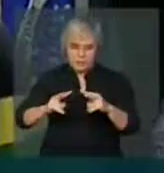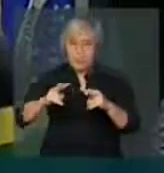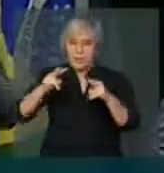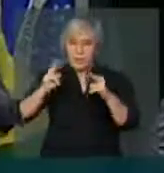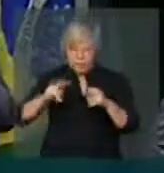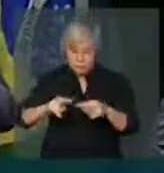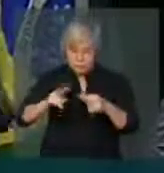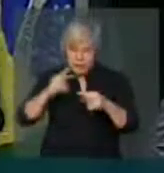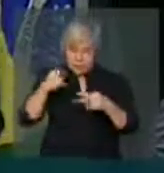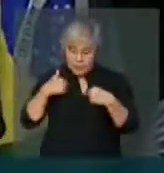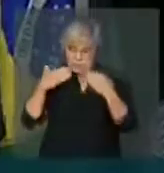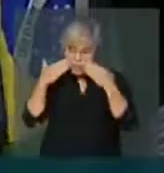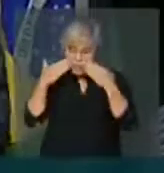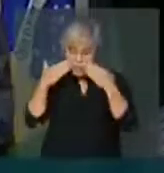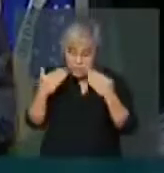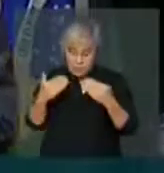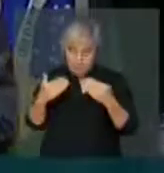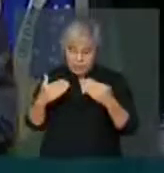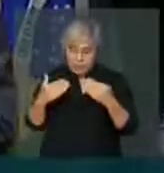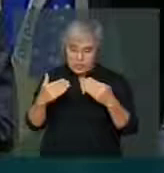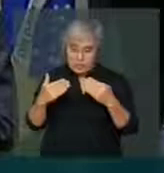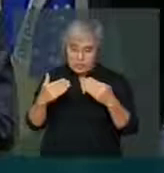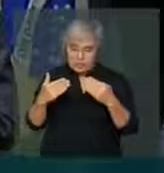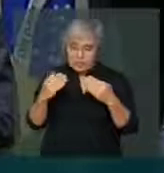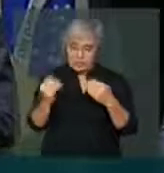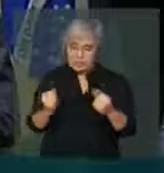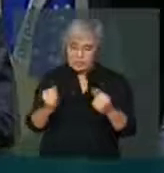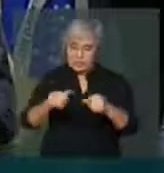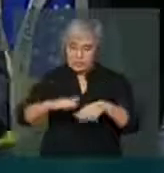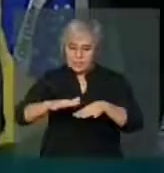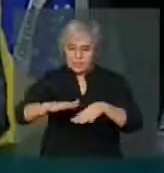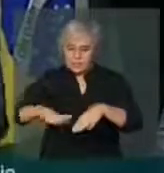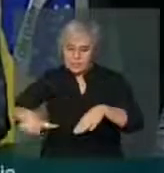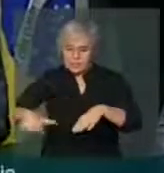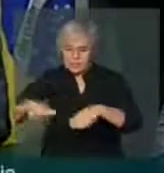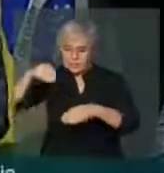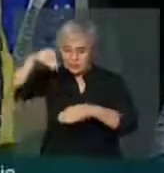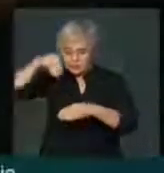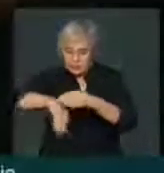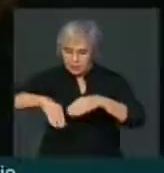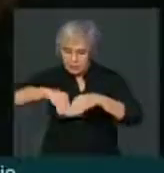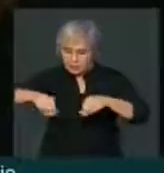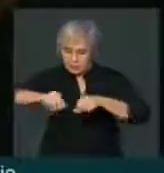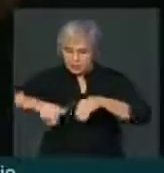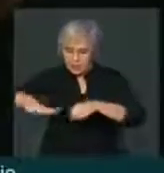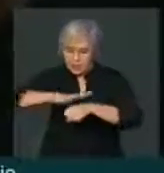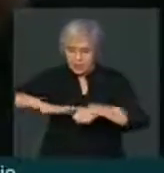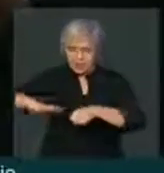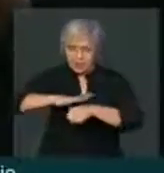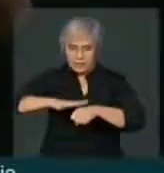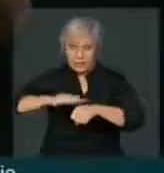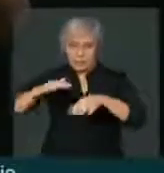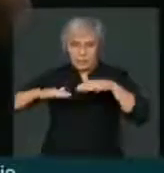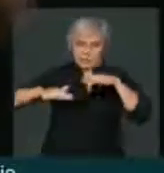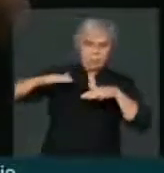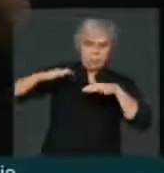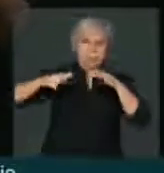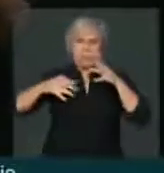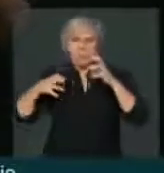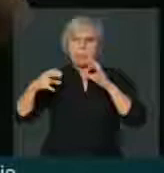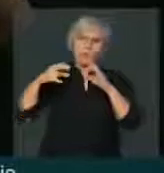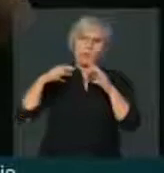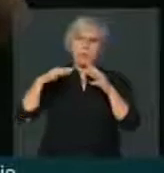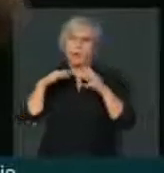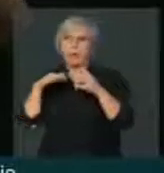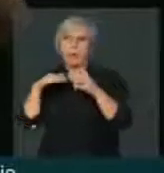cima, até a criança morrer sufocada. É isso que está acontecendo e é isso que nós estamos discutindo aqui hoje no Brasil.